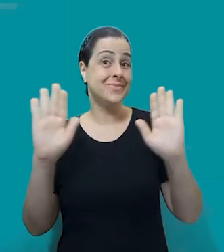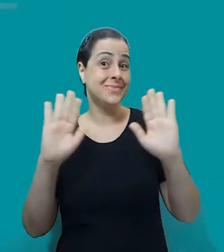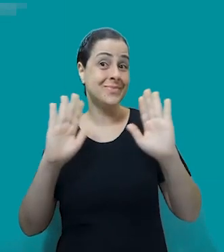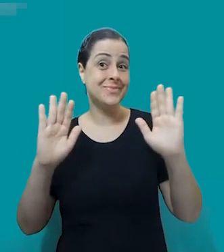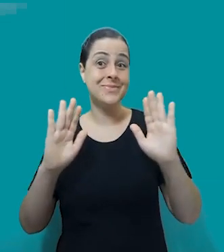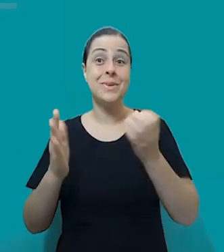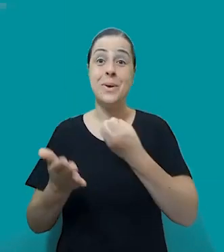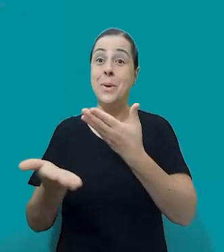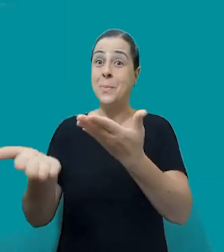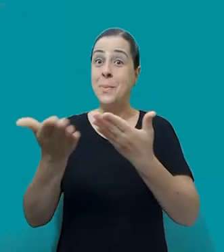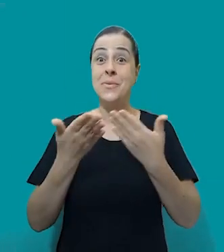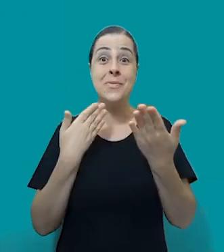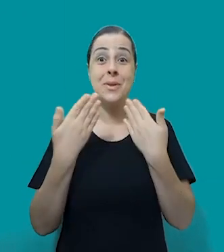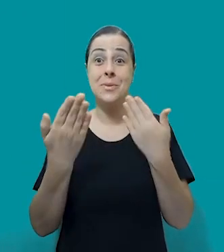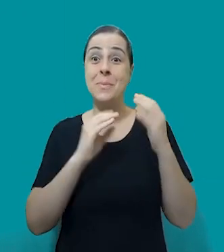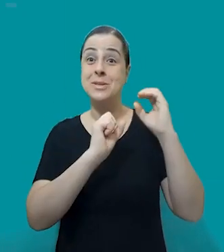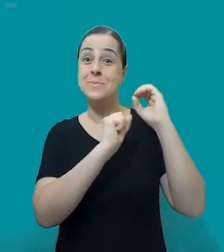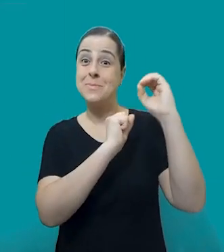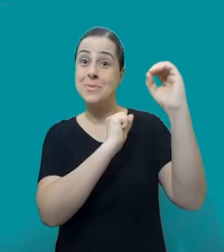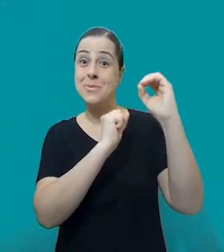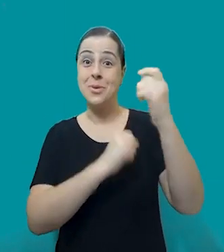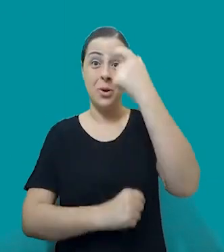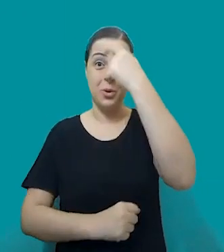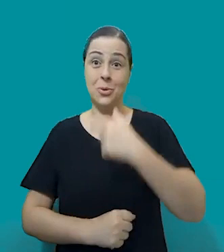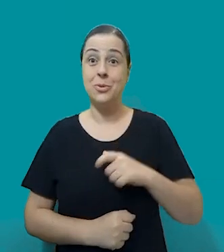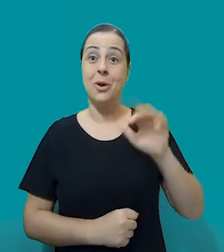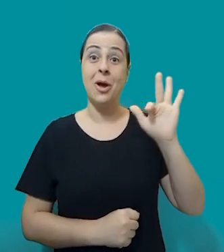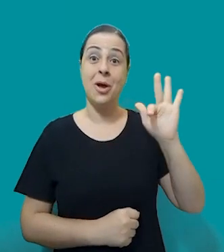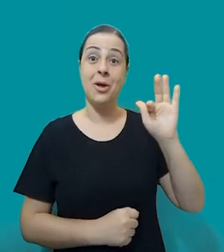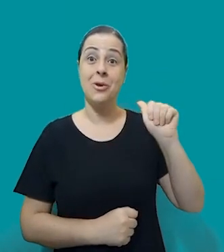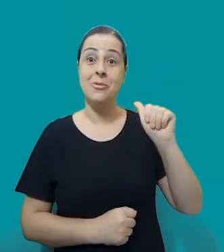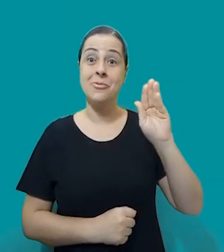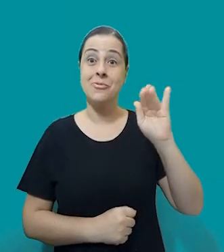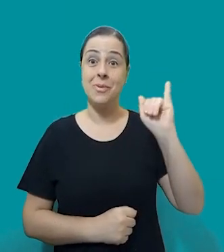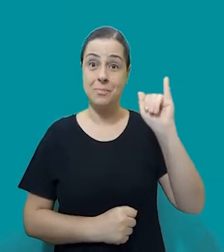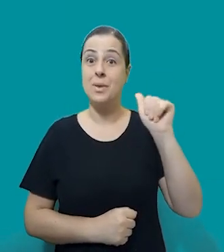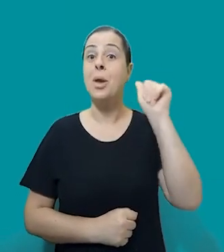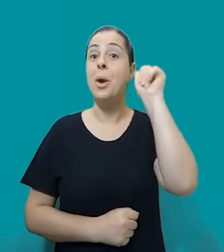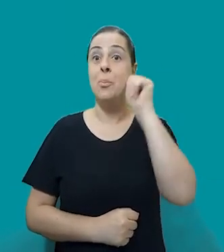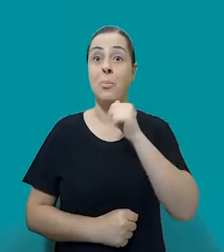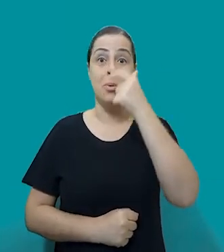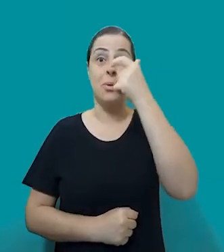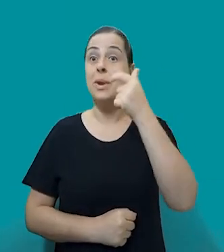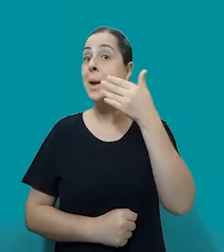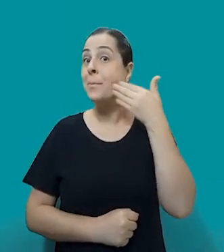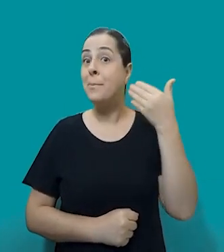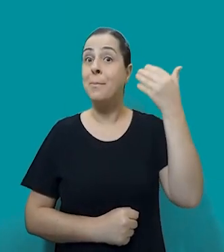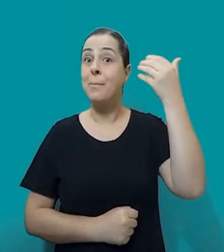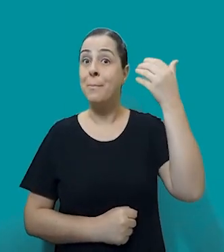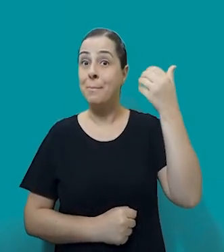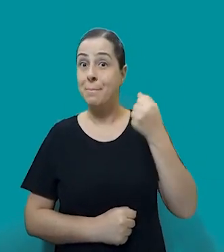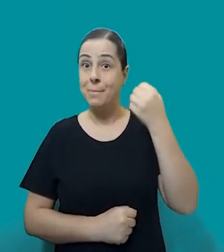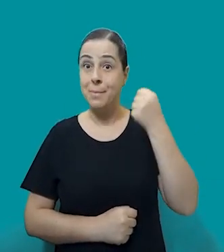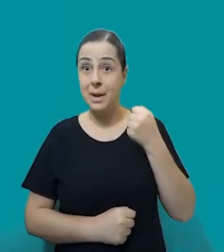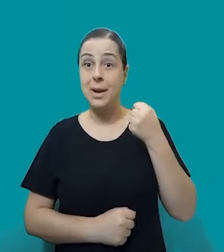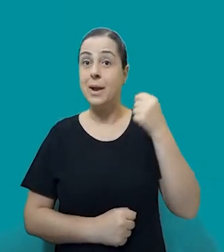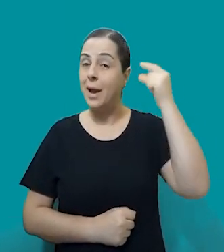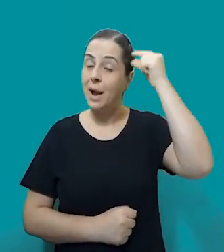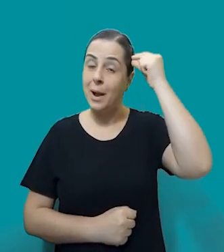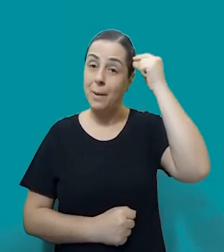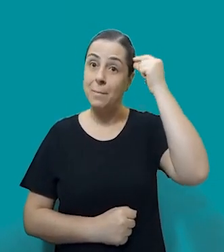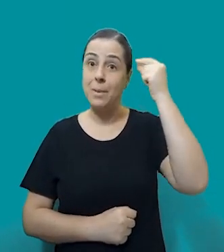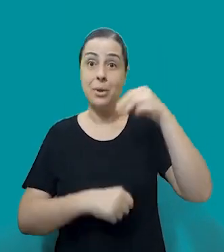Olá, bem-vindos ao Bate-Papo Carlotas, eu sou Fabi Gutierre, sou uma mulher branca de cabelos castanhos claros